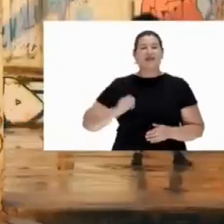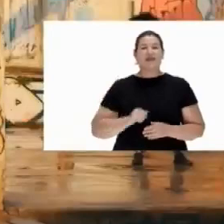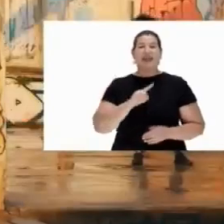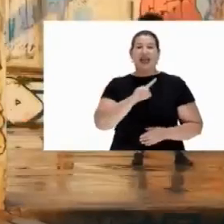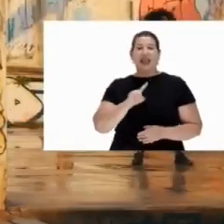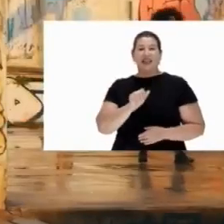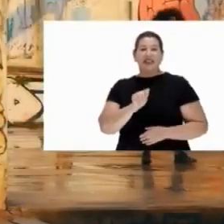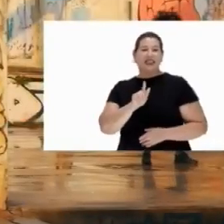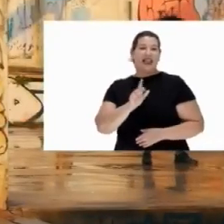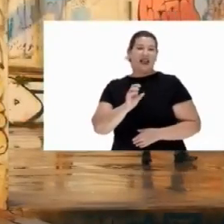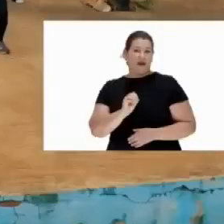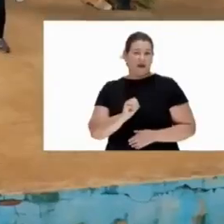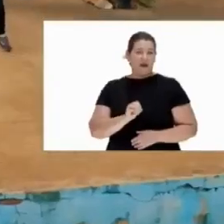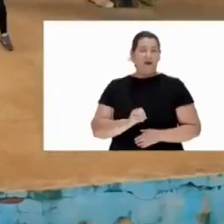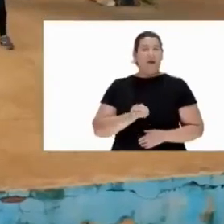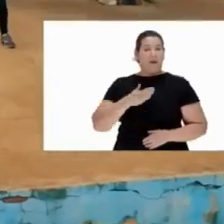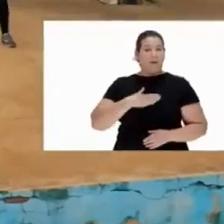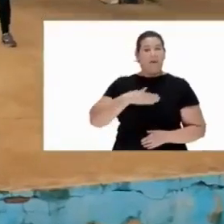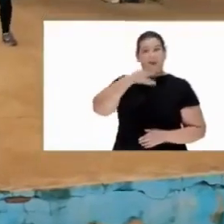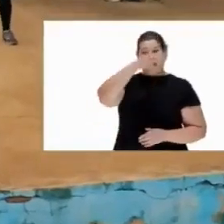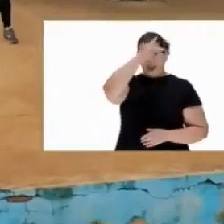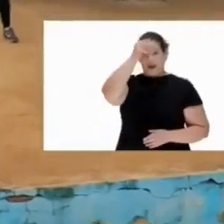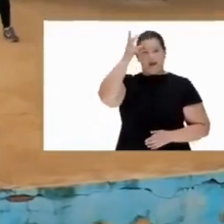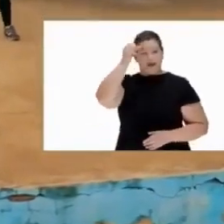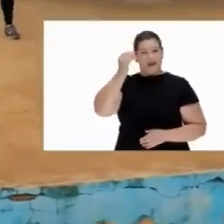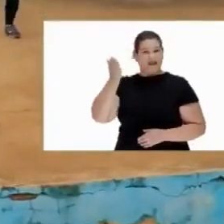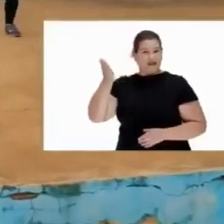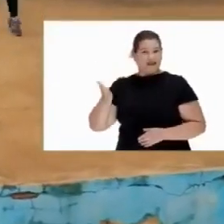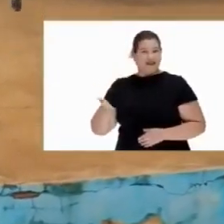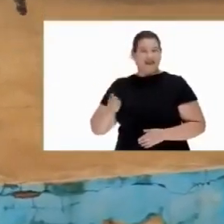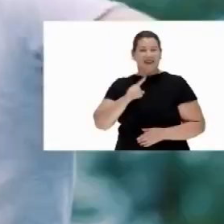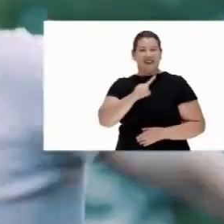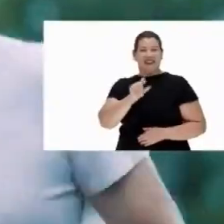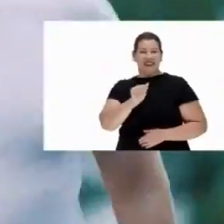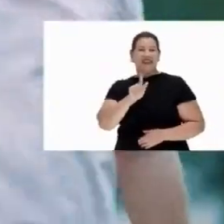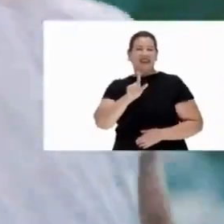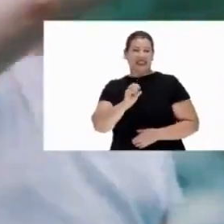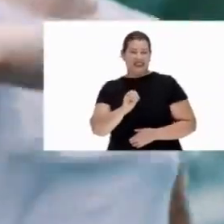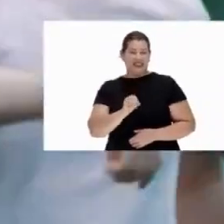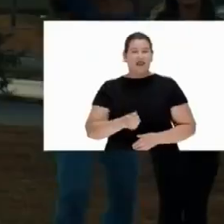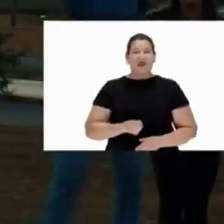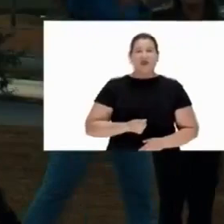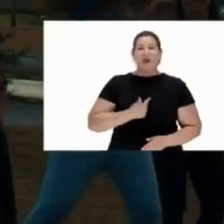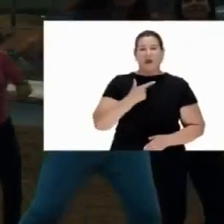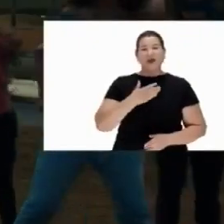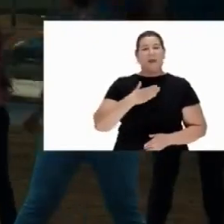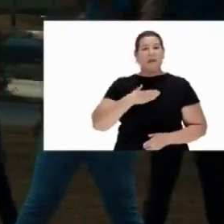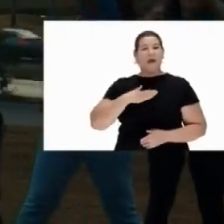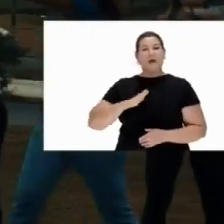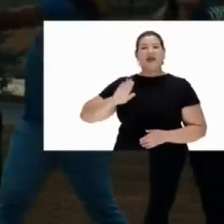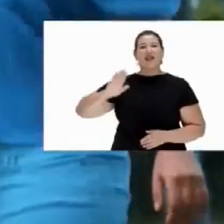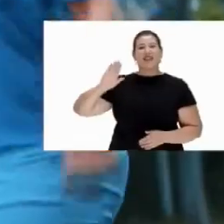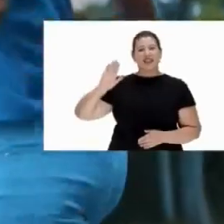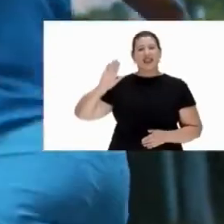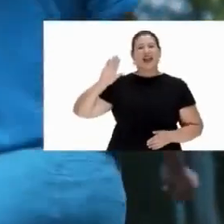Meu prefeito é Zago É meu